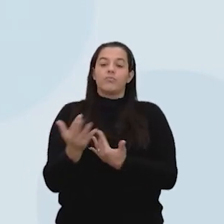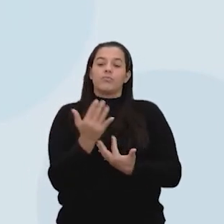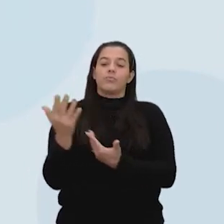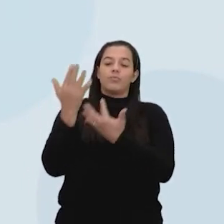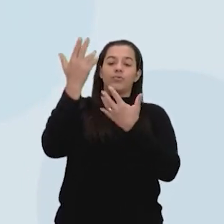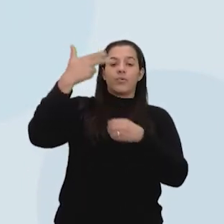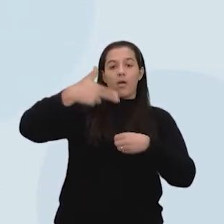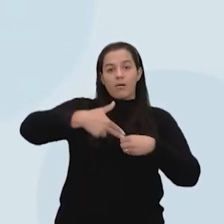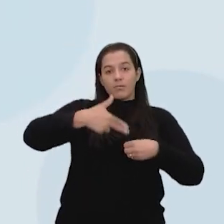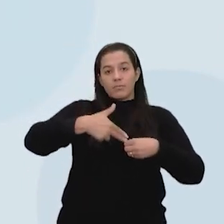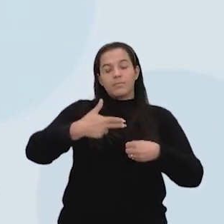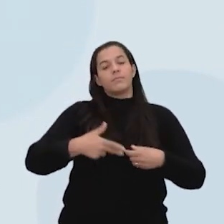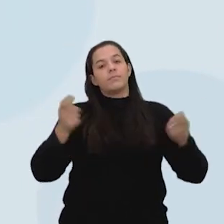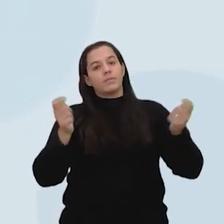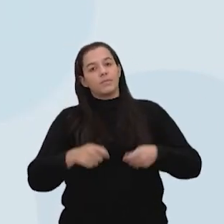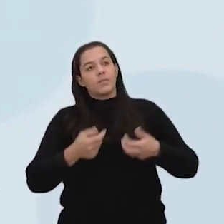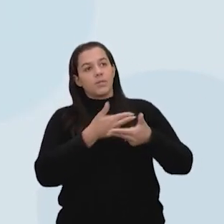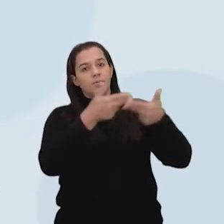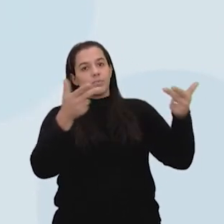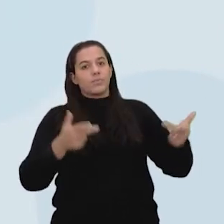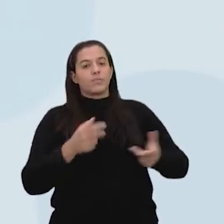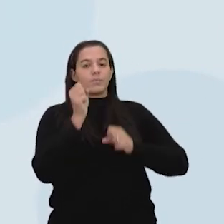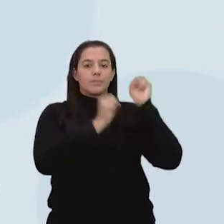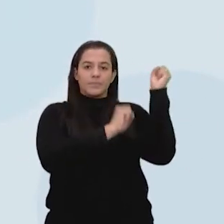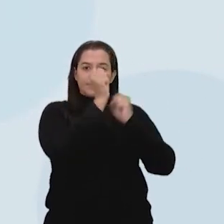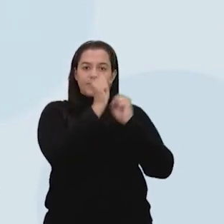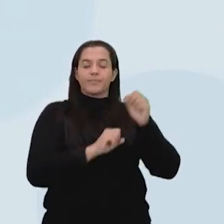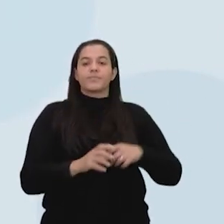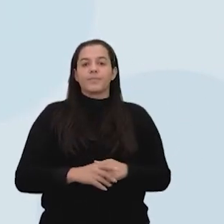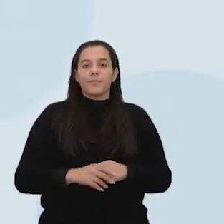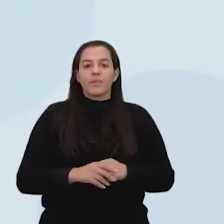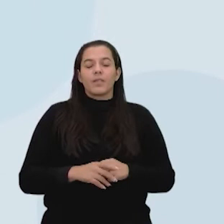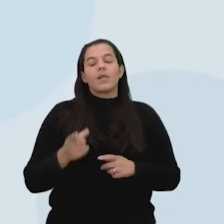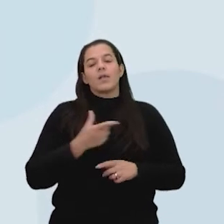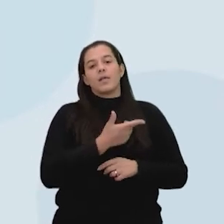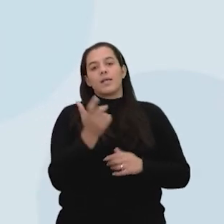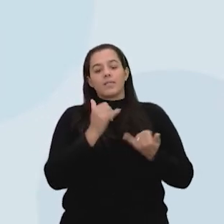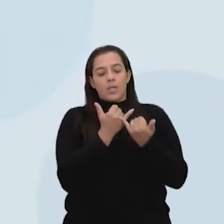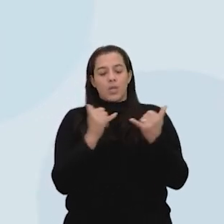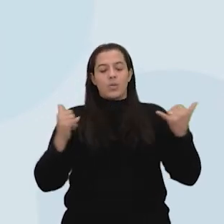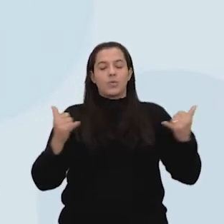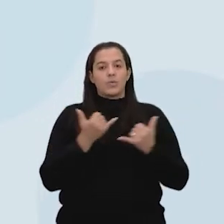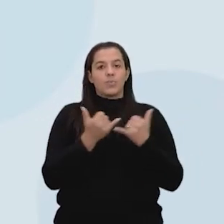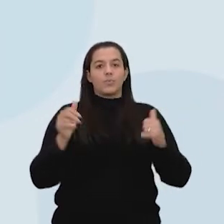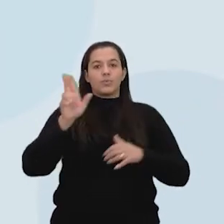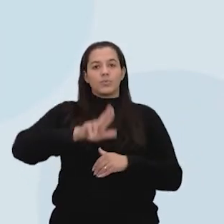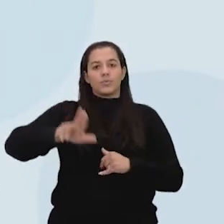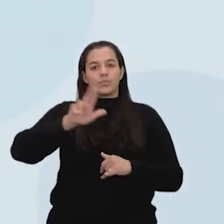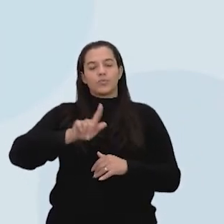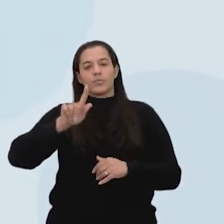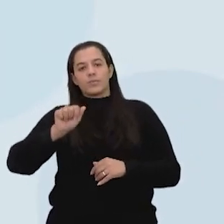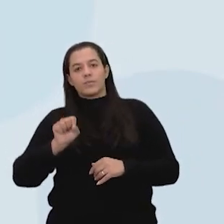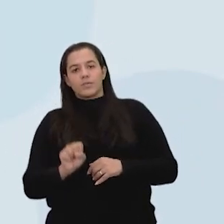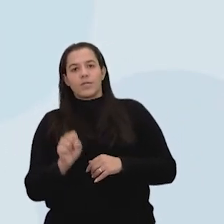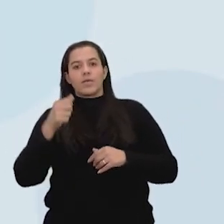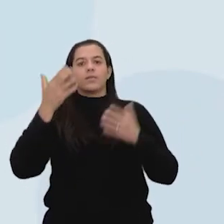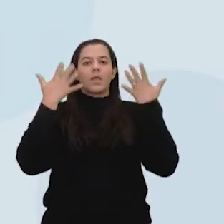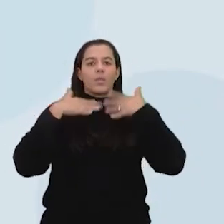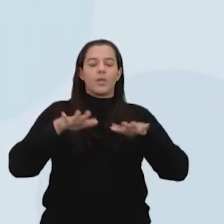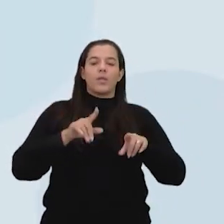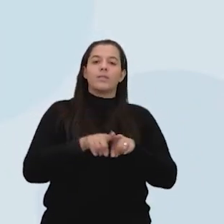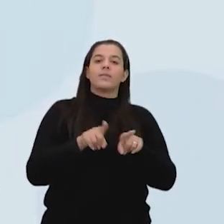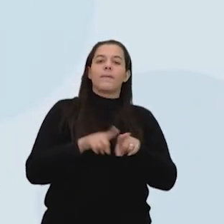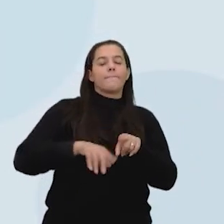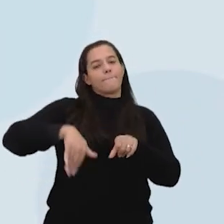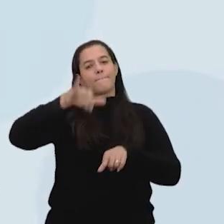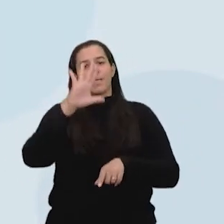combustíveis nas termoelétricas. A eletricidade gerada com o uso de gás natural, por sua vez, já chega a